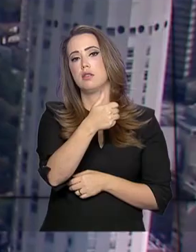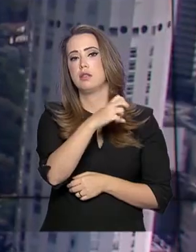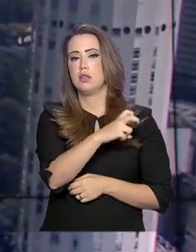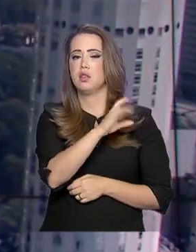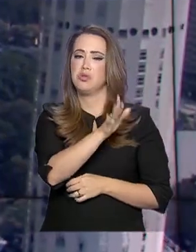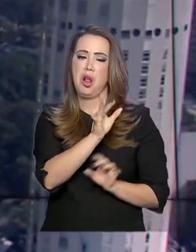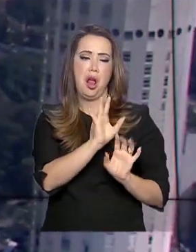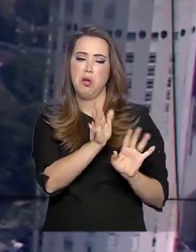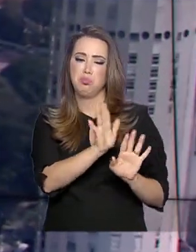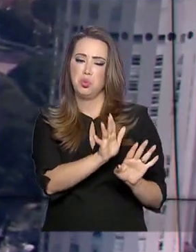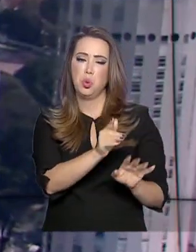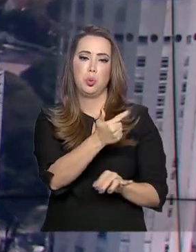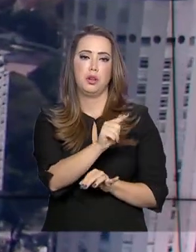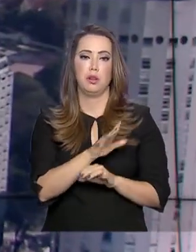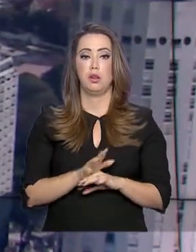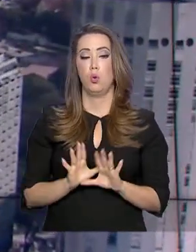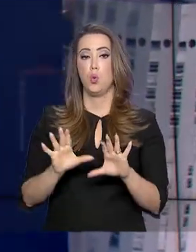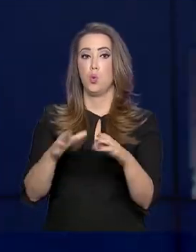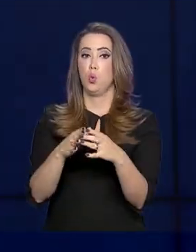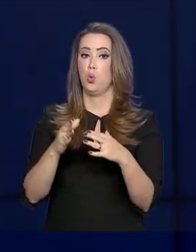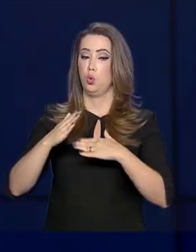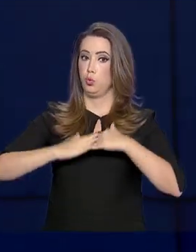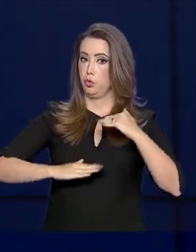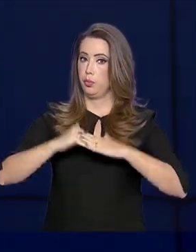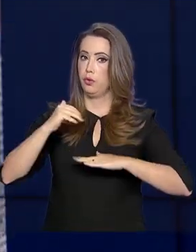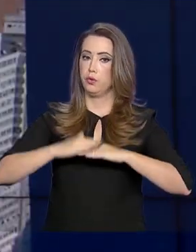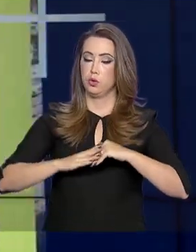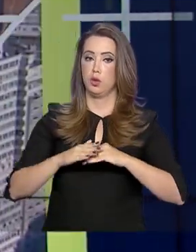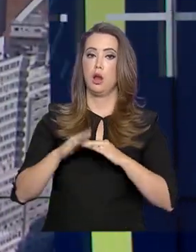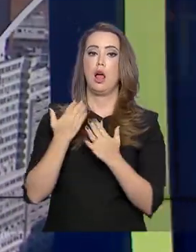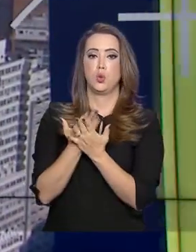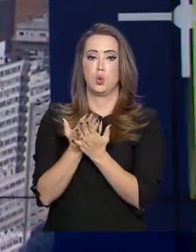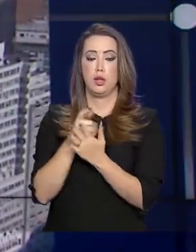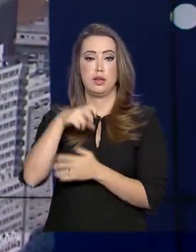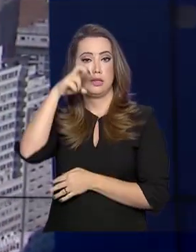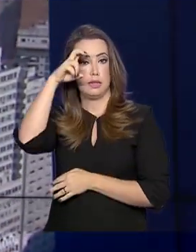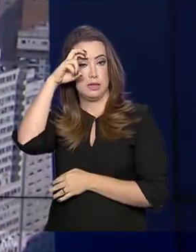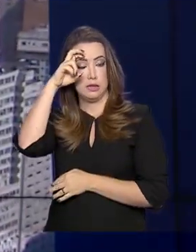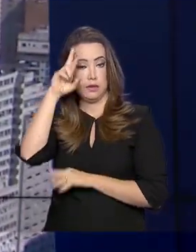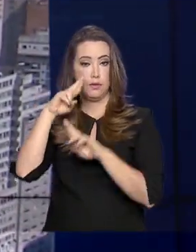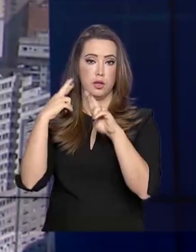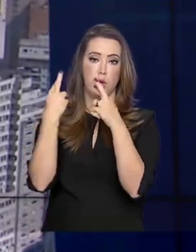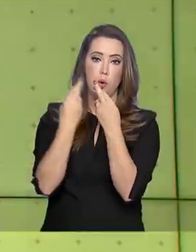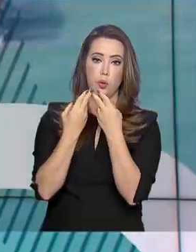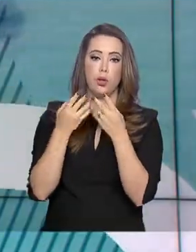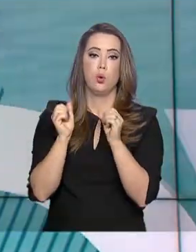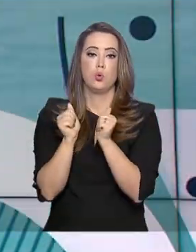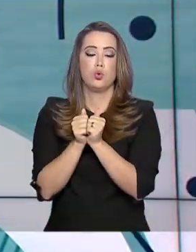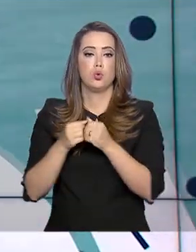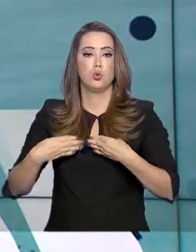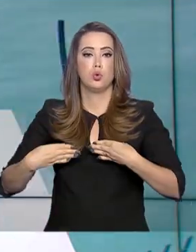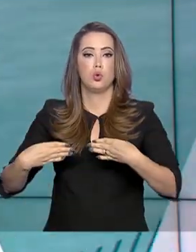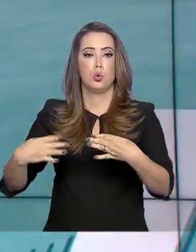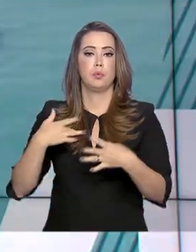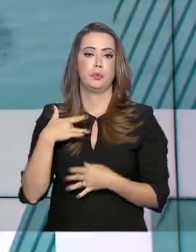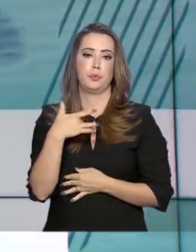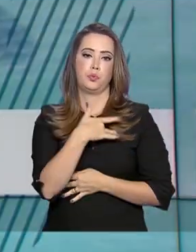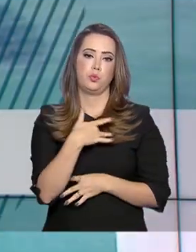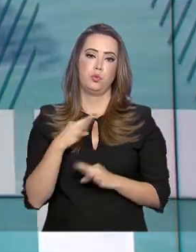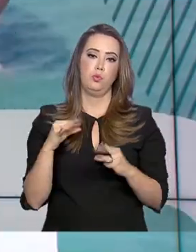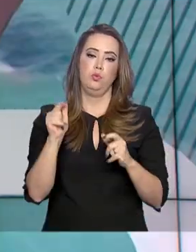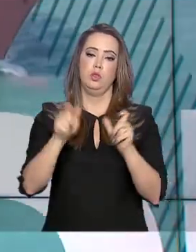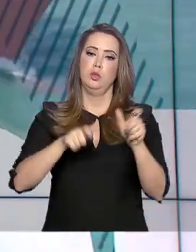um grupo de especialistas que estiveram reunidos nesta quinta-feira em Brasília a convite do Ministério da Saúde. Todos os casos de